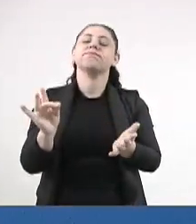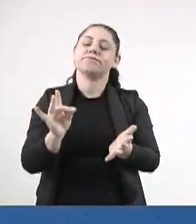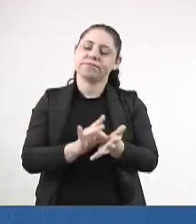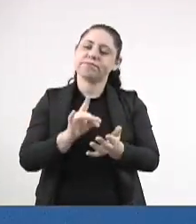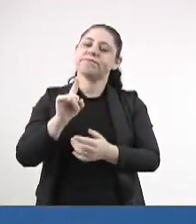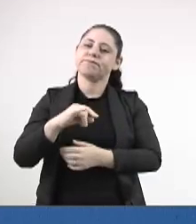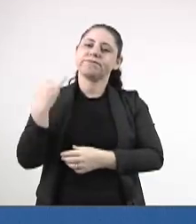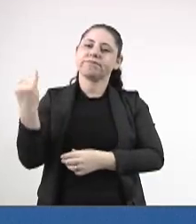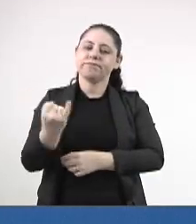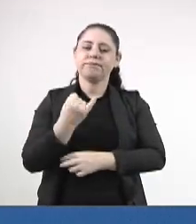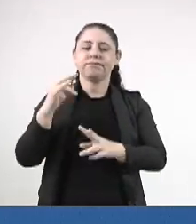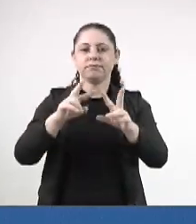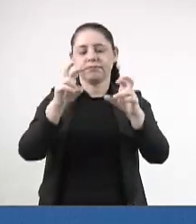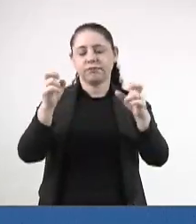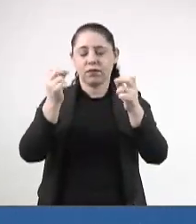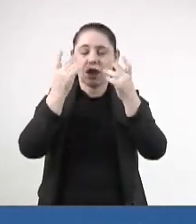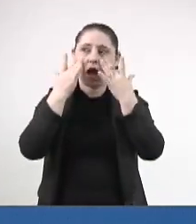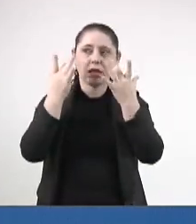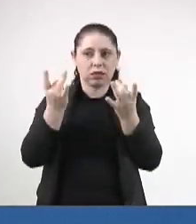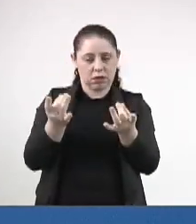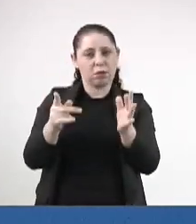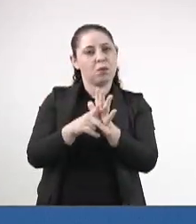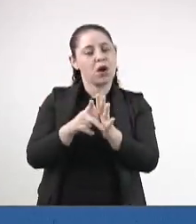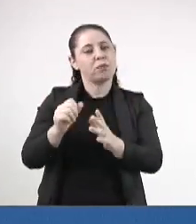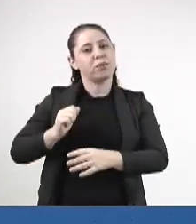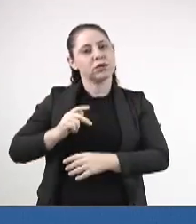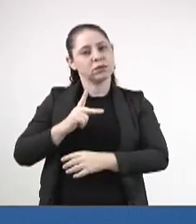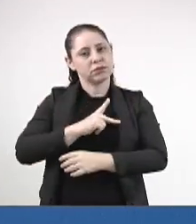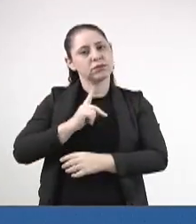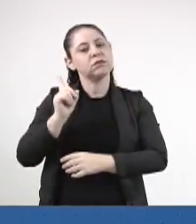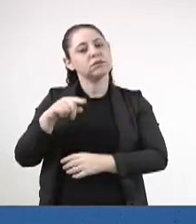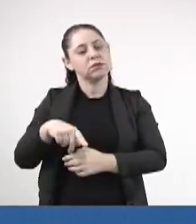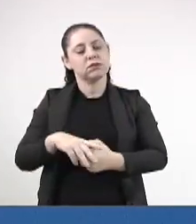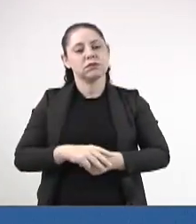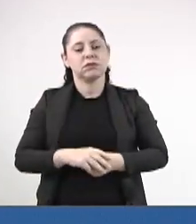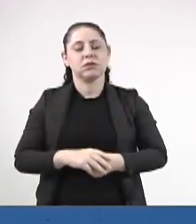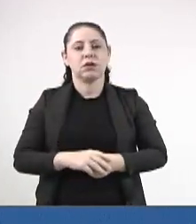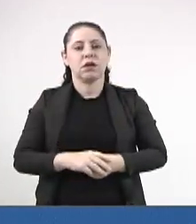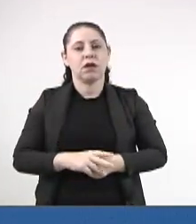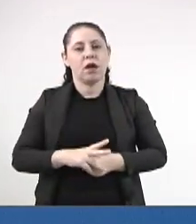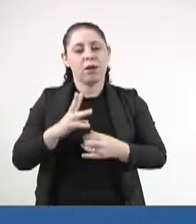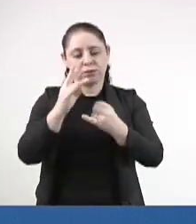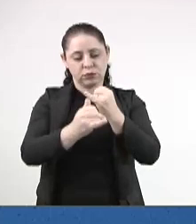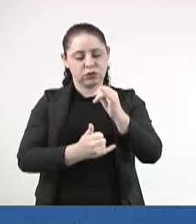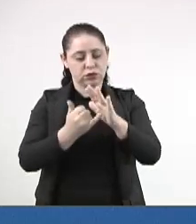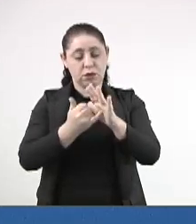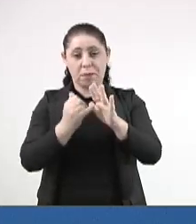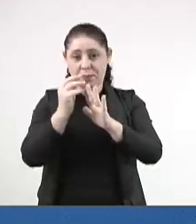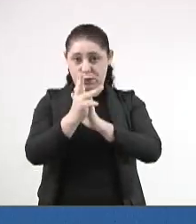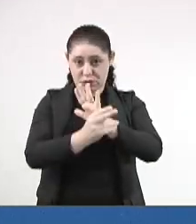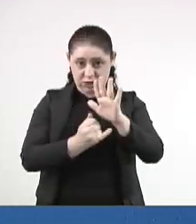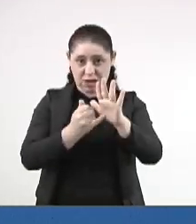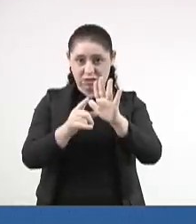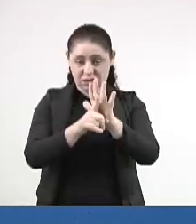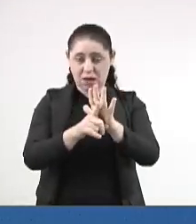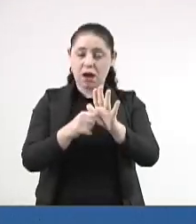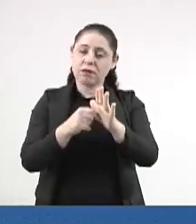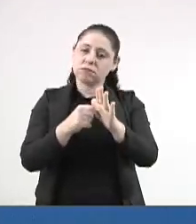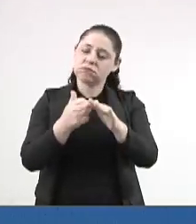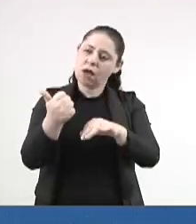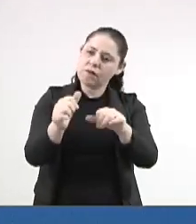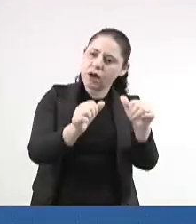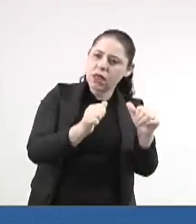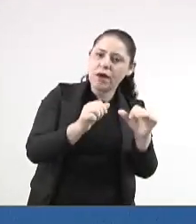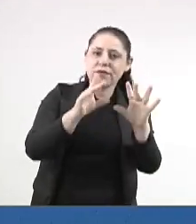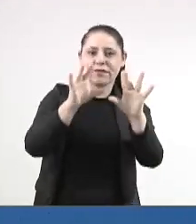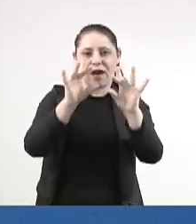é um assunto que merece a atenção do poder público. Eu penso que esse projeto nosso tramitando vai